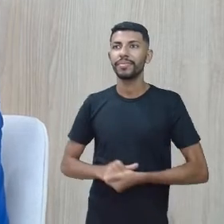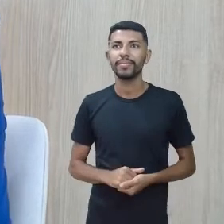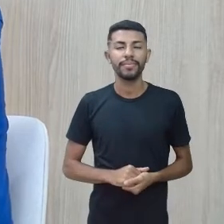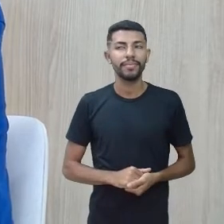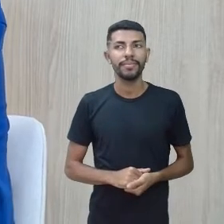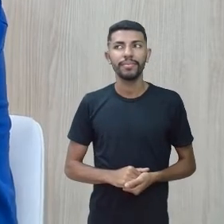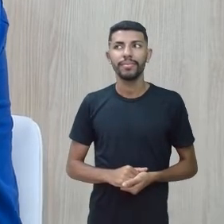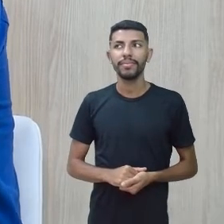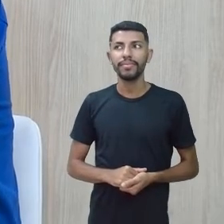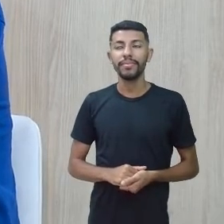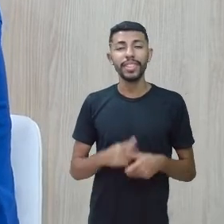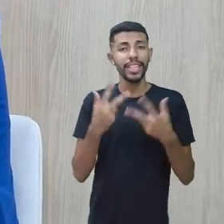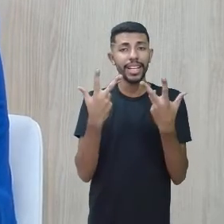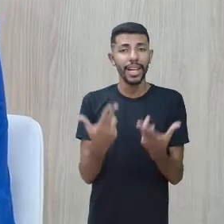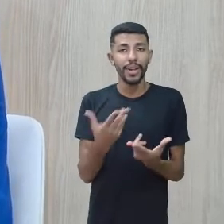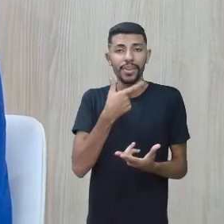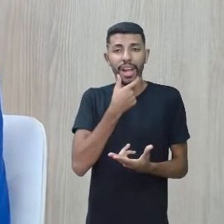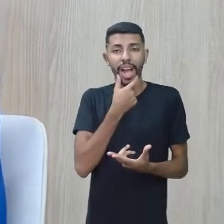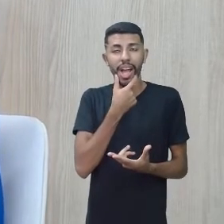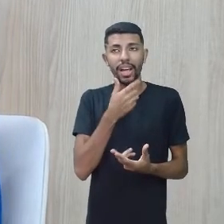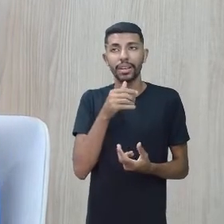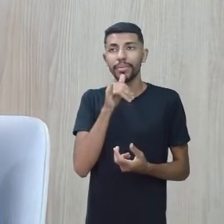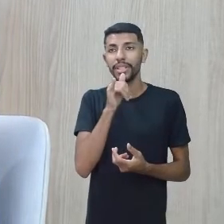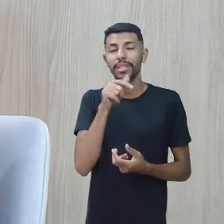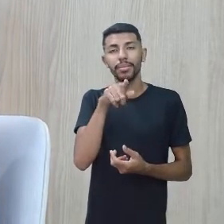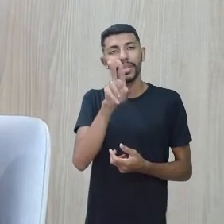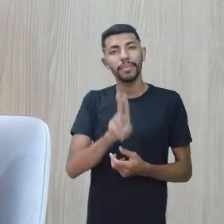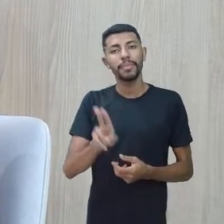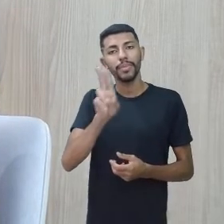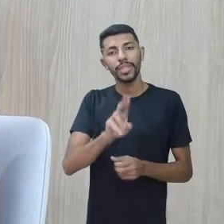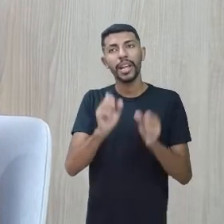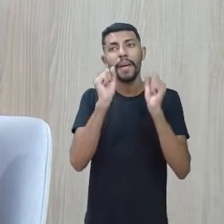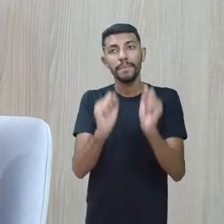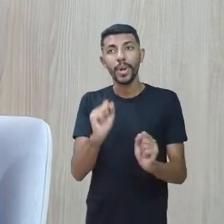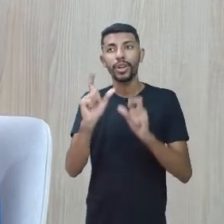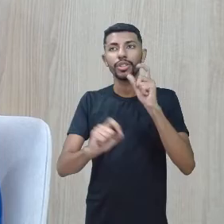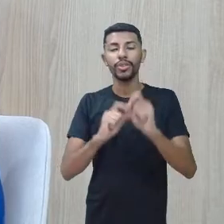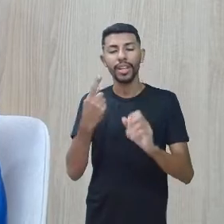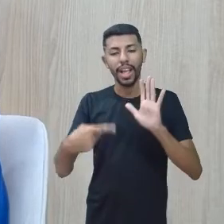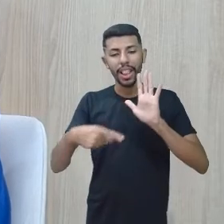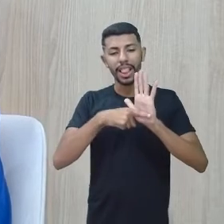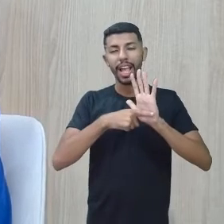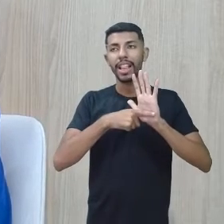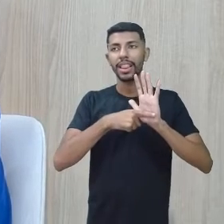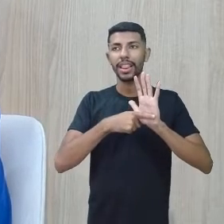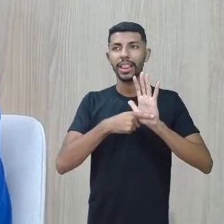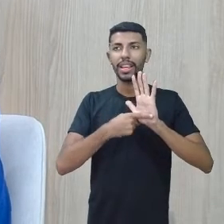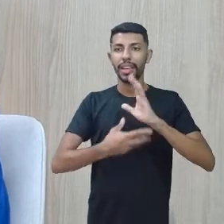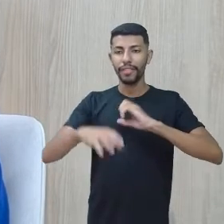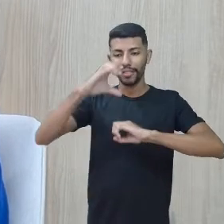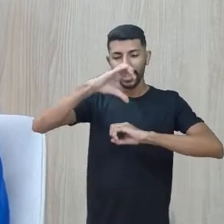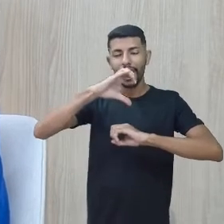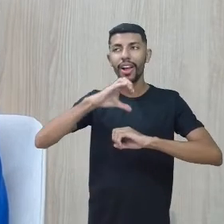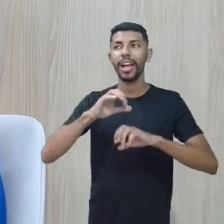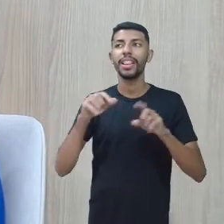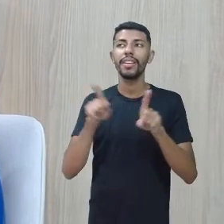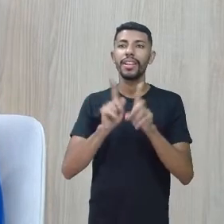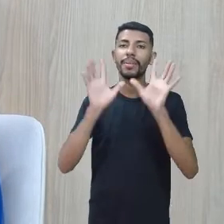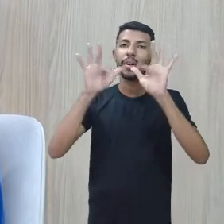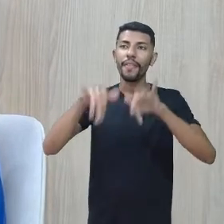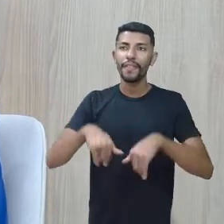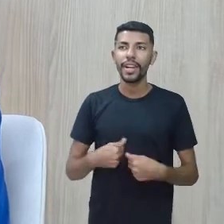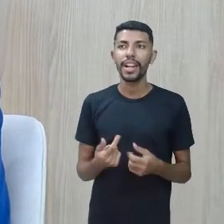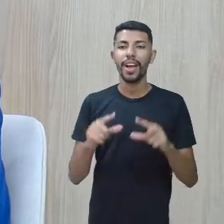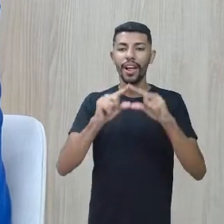coisa com o inglês. Você pode usar essa forma negativa, interrogativa, no finalzinho da